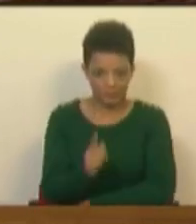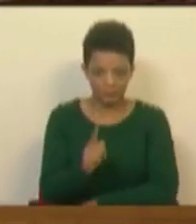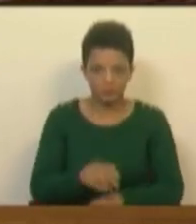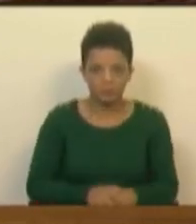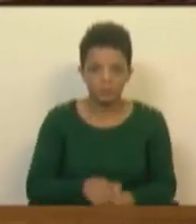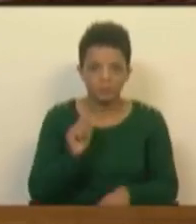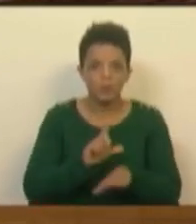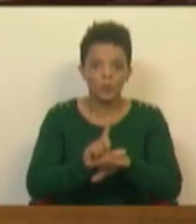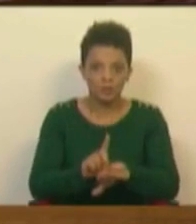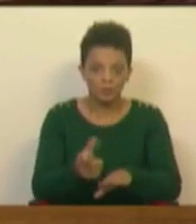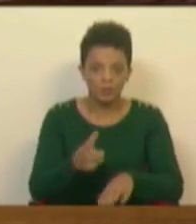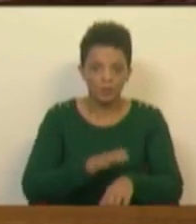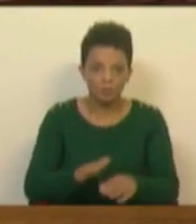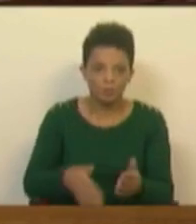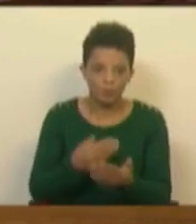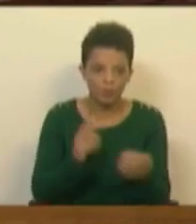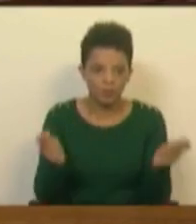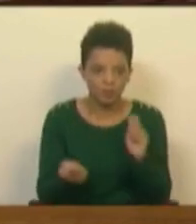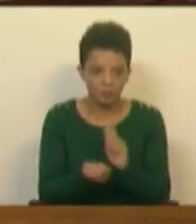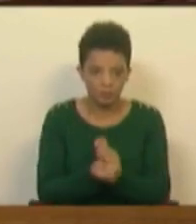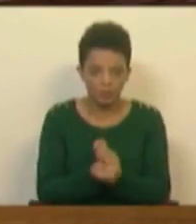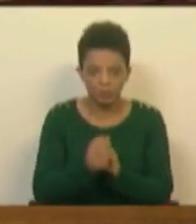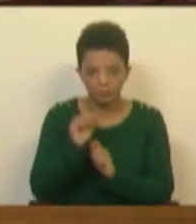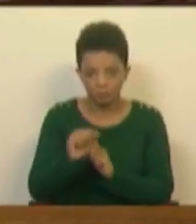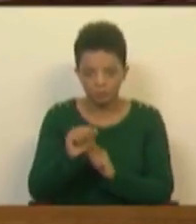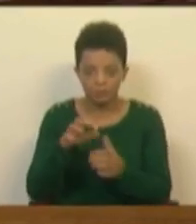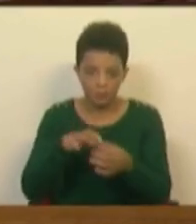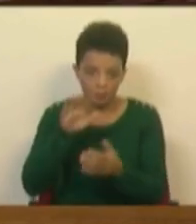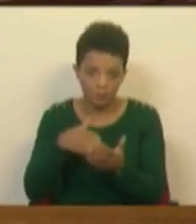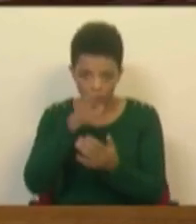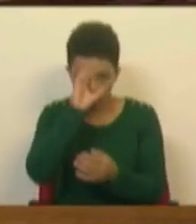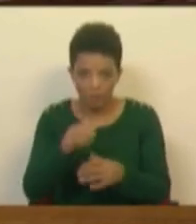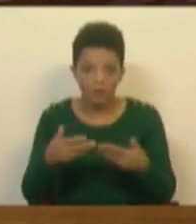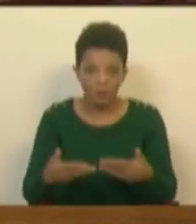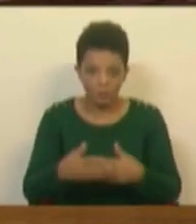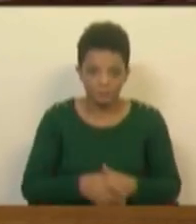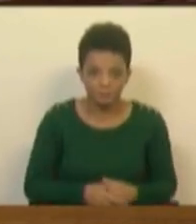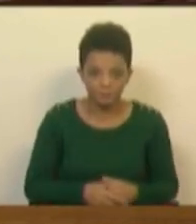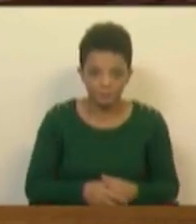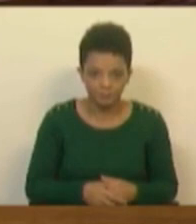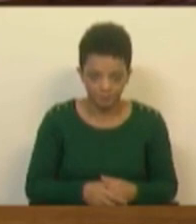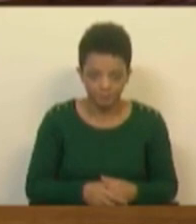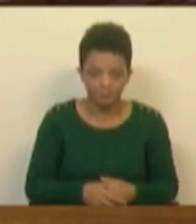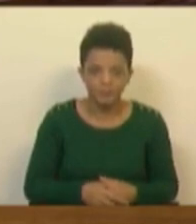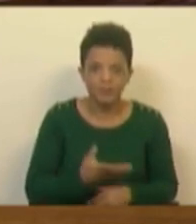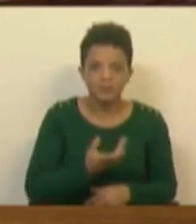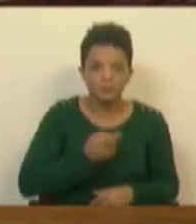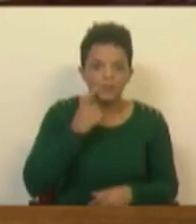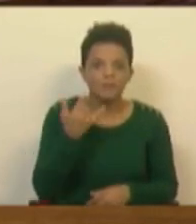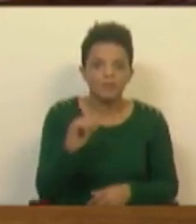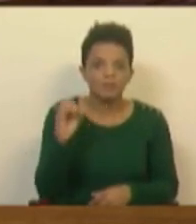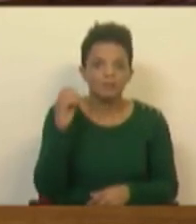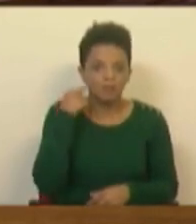incluindo o LIVRE, através de proposta de alteração a propostas do Governo. E agora estamos no dia 20 de dezembro,